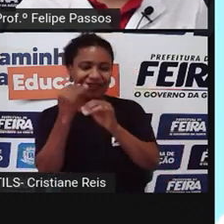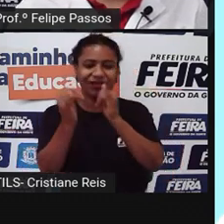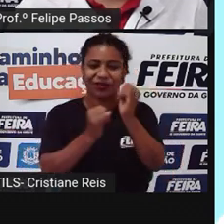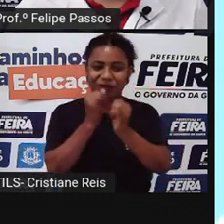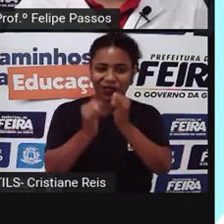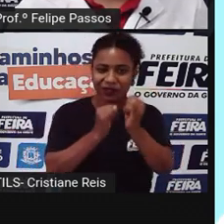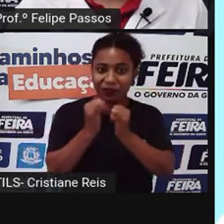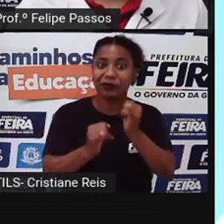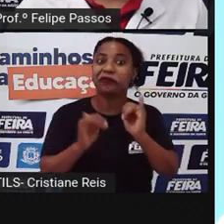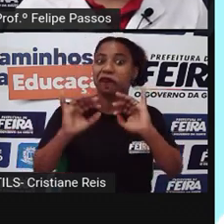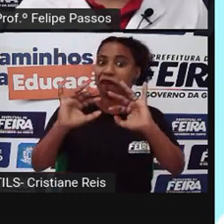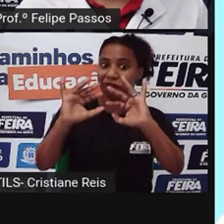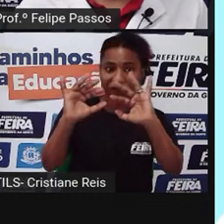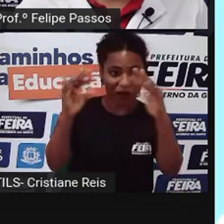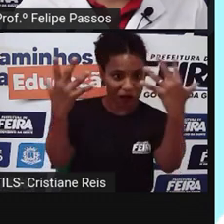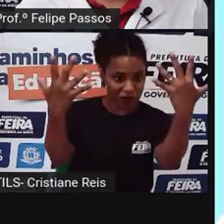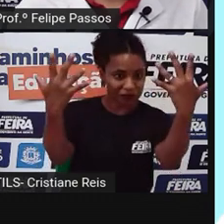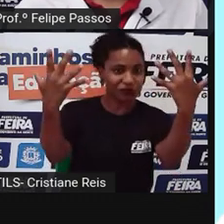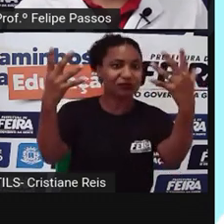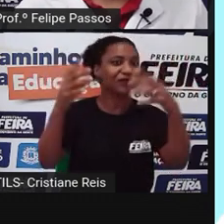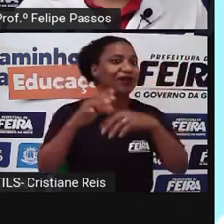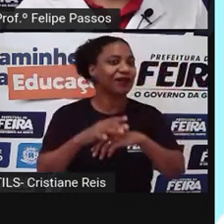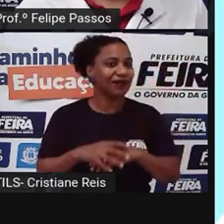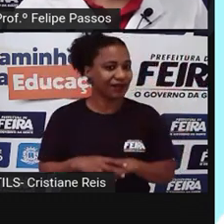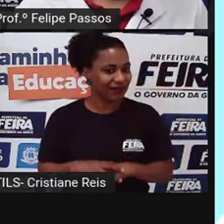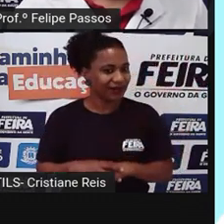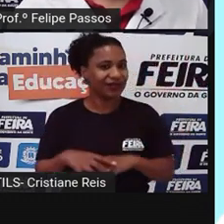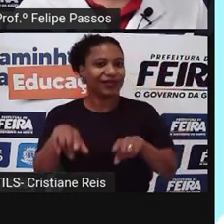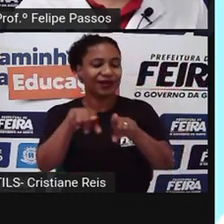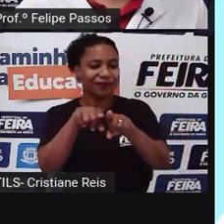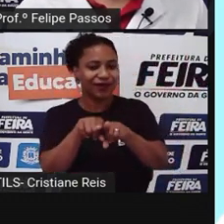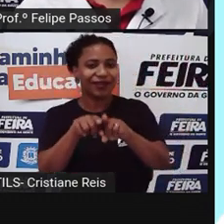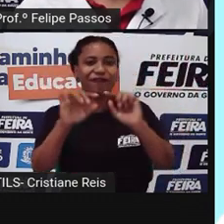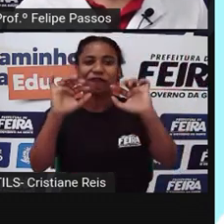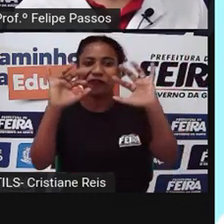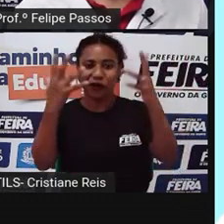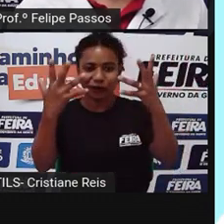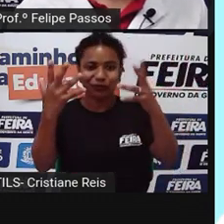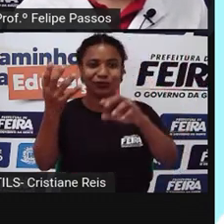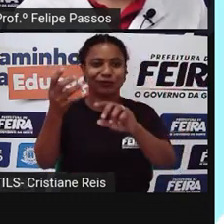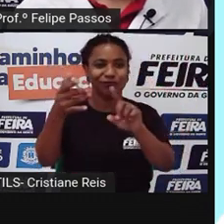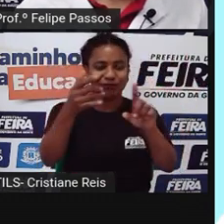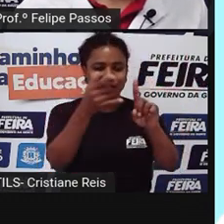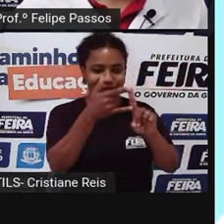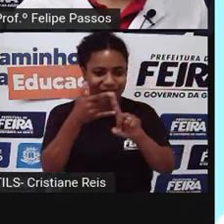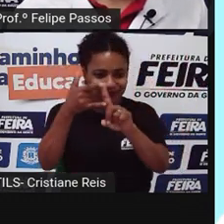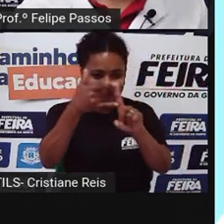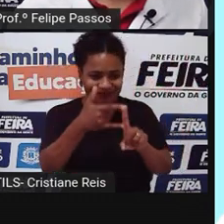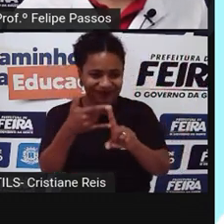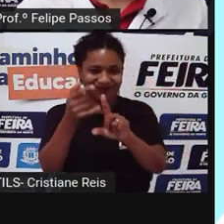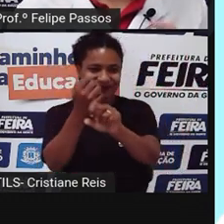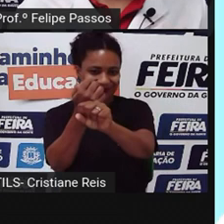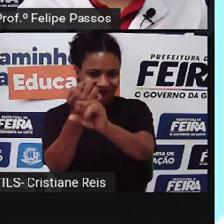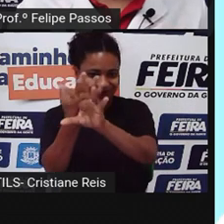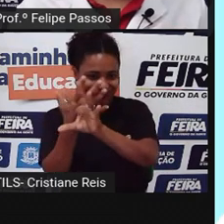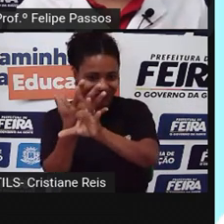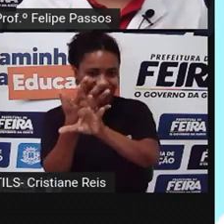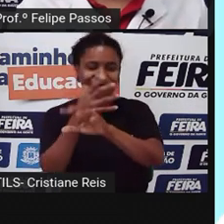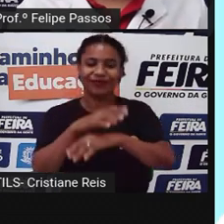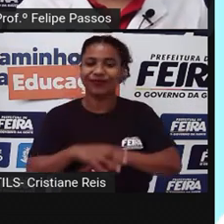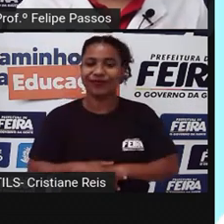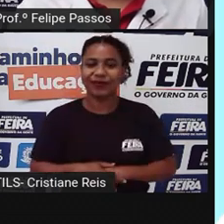Aniversários cantados pelas reuniões de computador. Então assim, a nossa